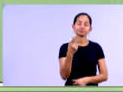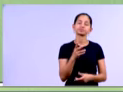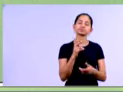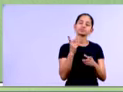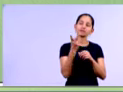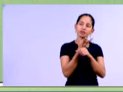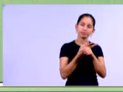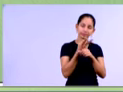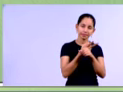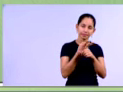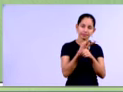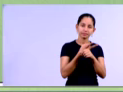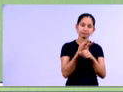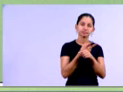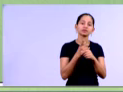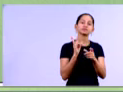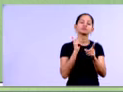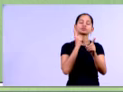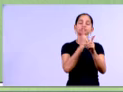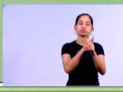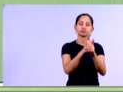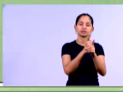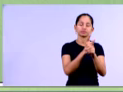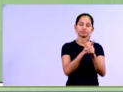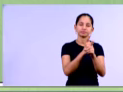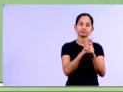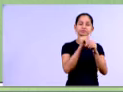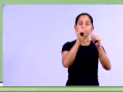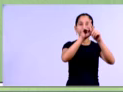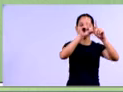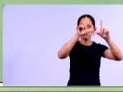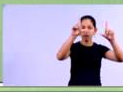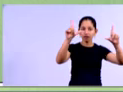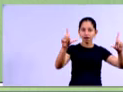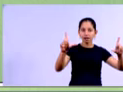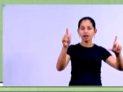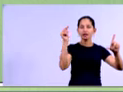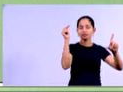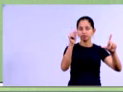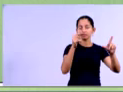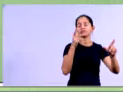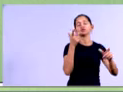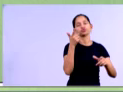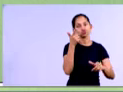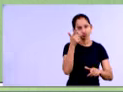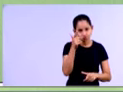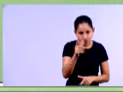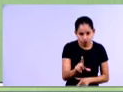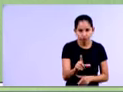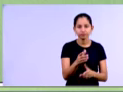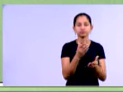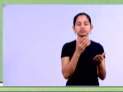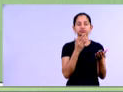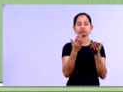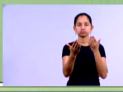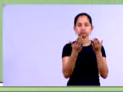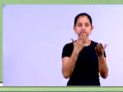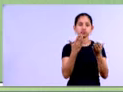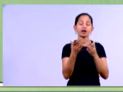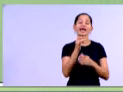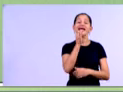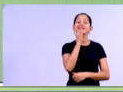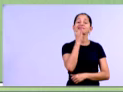líquido pelo patrimônio líquido da empresa, ok? Então, nós estamos observando sempre, né, o exercício de 2013, tá, gente? Como